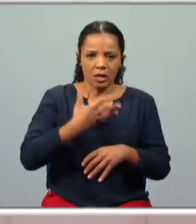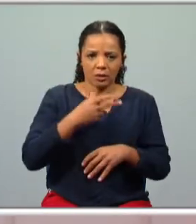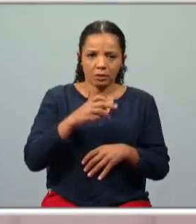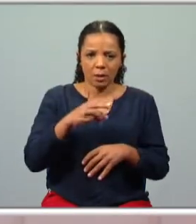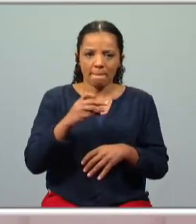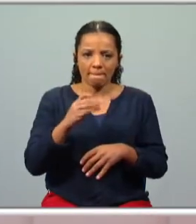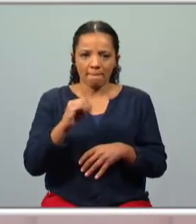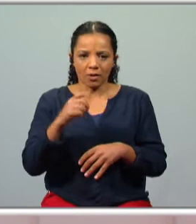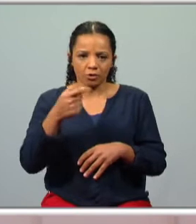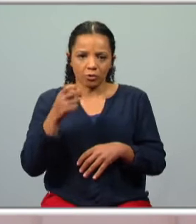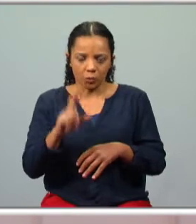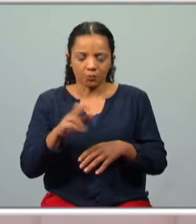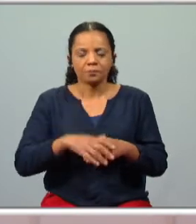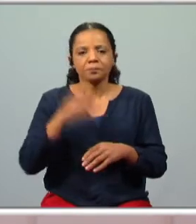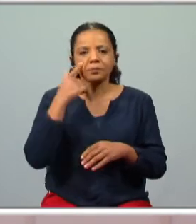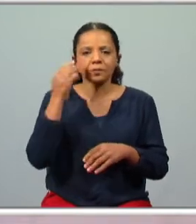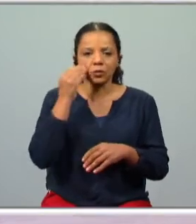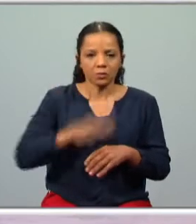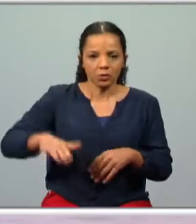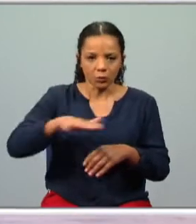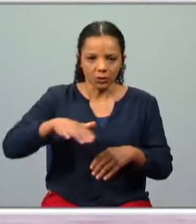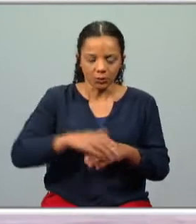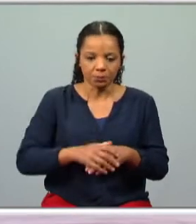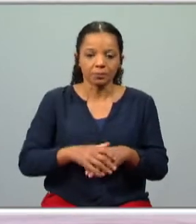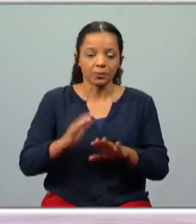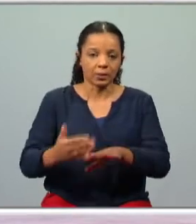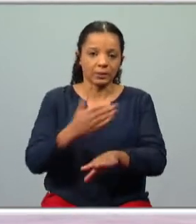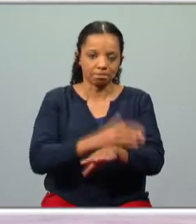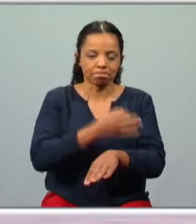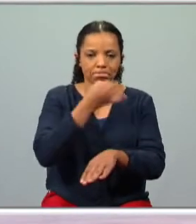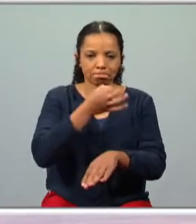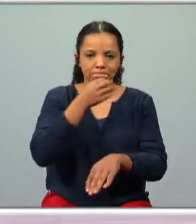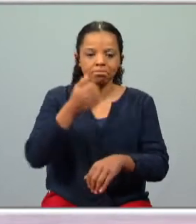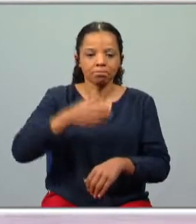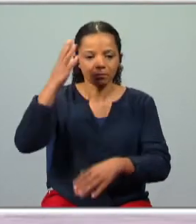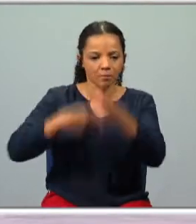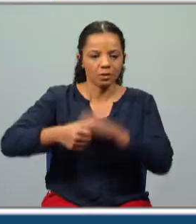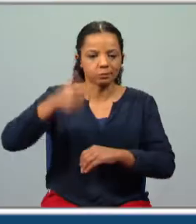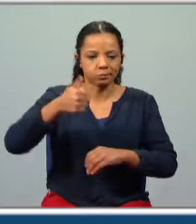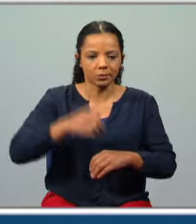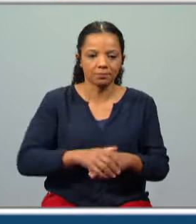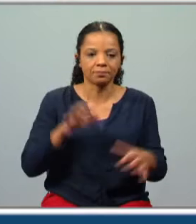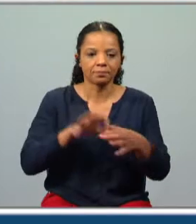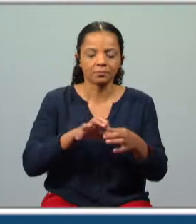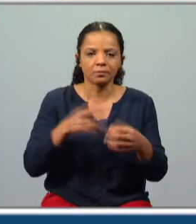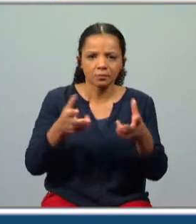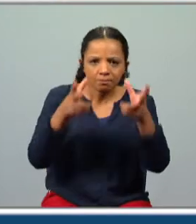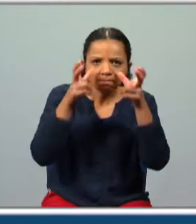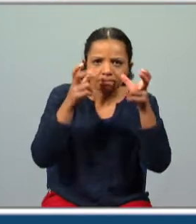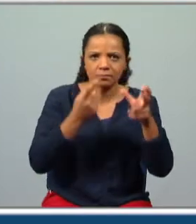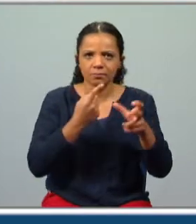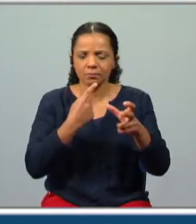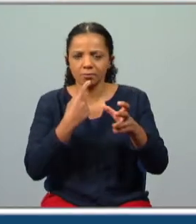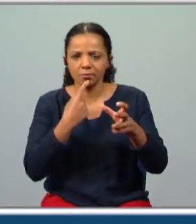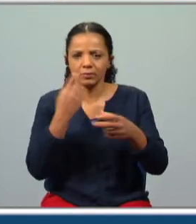começar então por fazer o ponto da situação, antes porém referir as aprendizagens essenciais dos domínios da oralidade, da educação